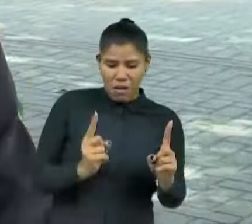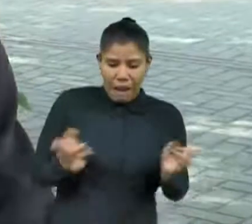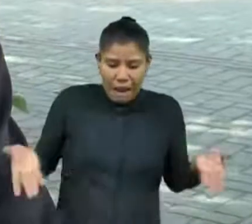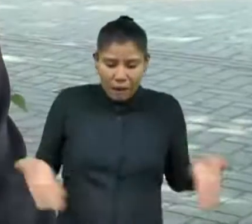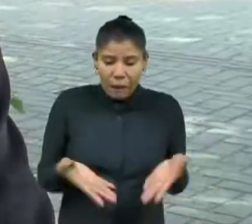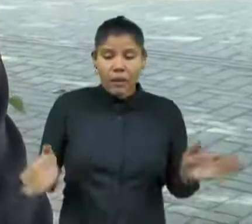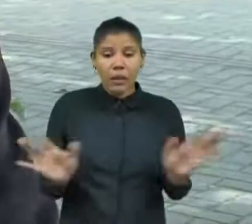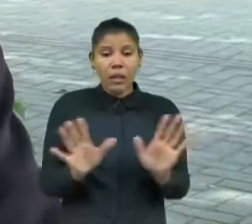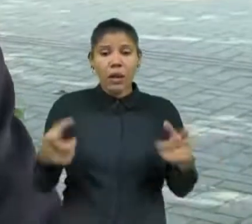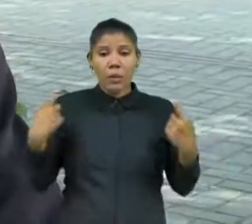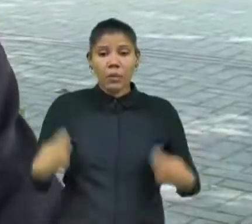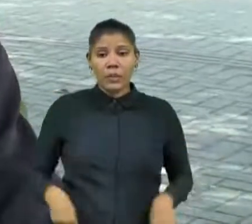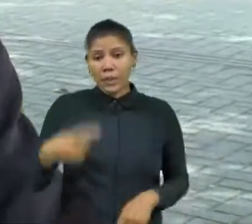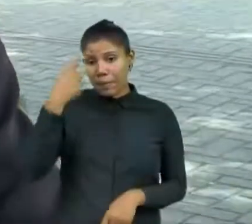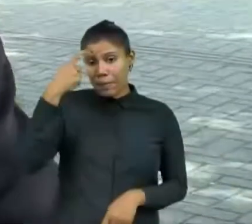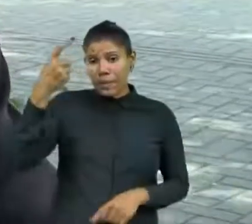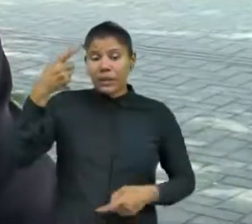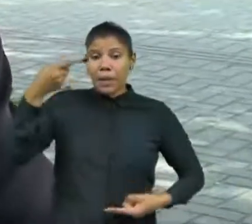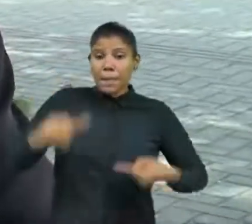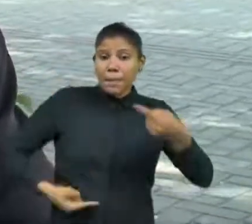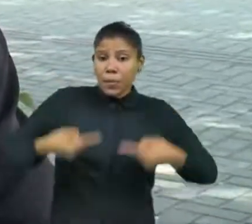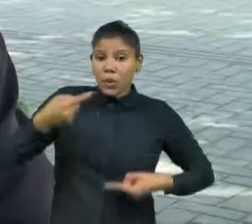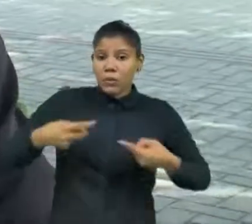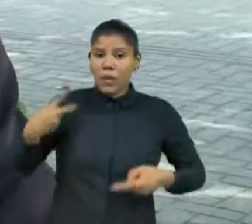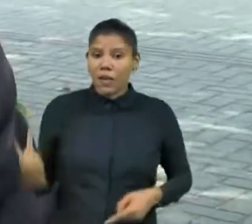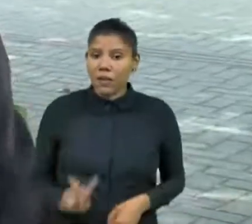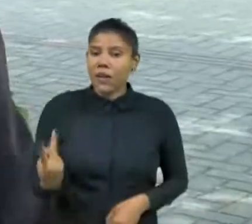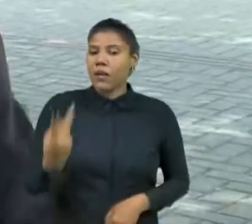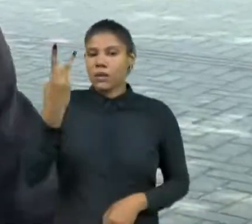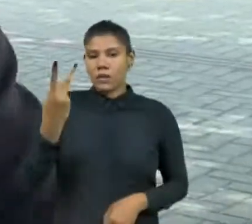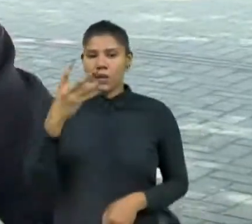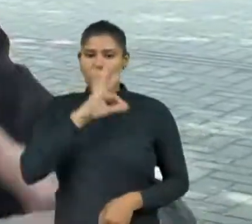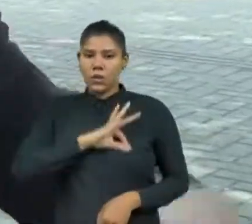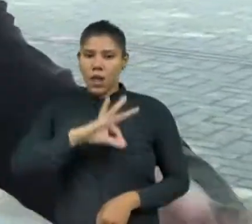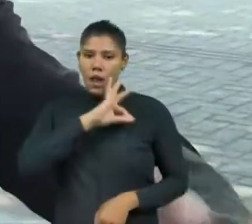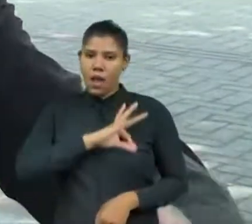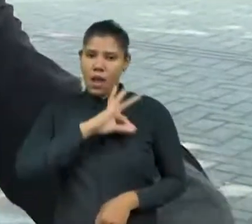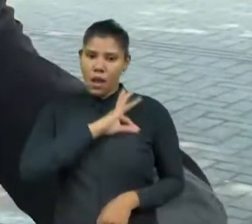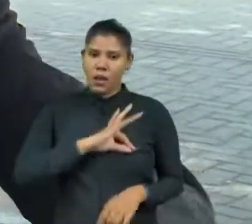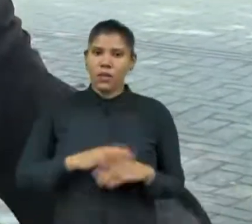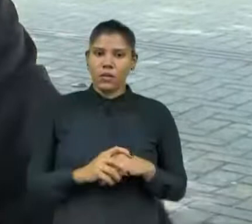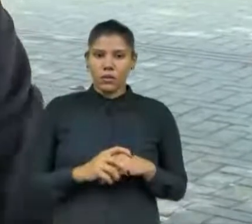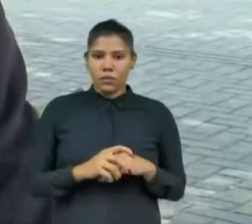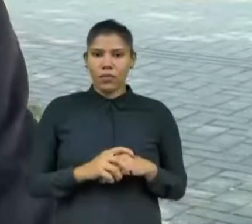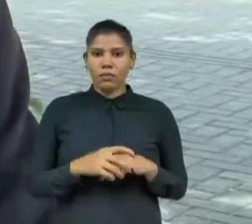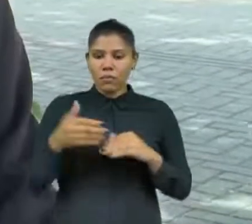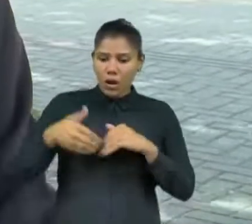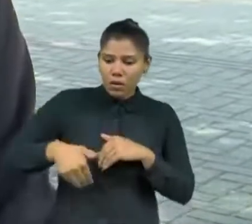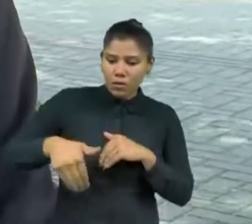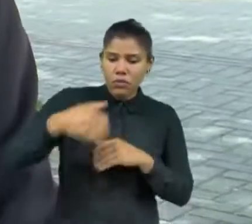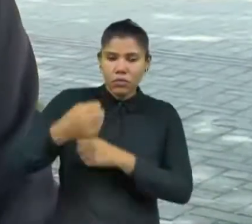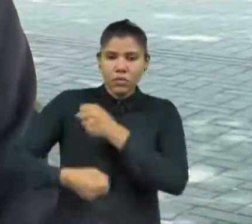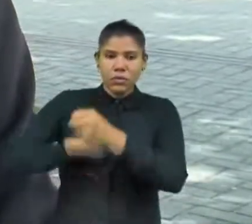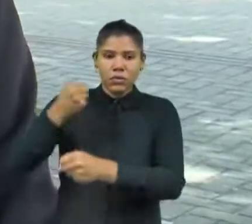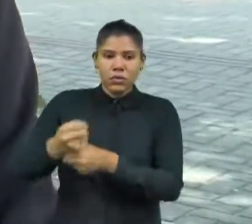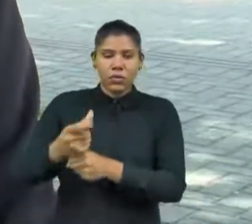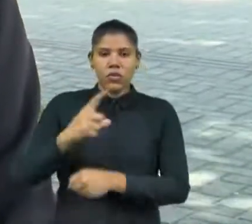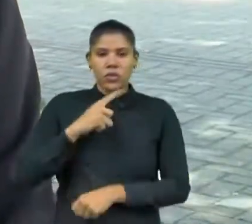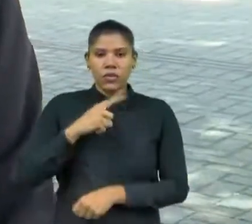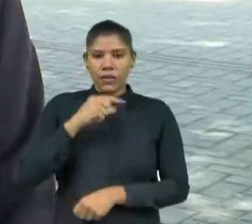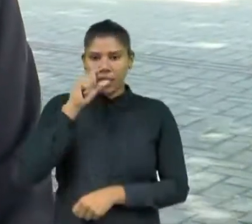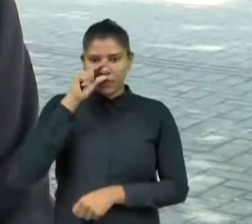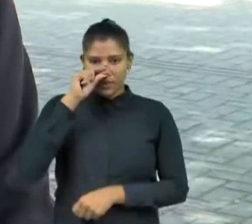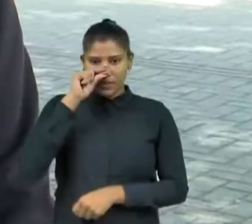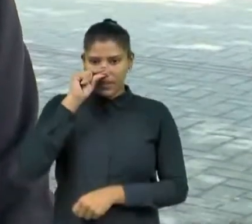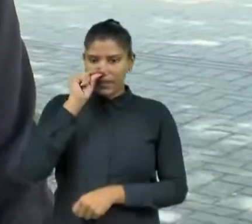pensar uma política que viesse a valorizar esse salário mínimo, de modo que, dentro de alguns anos, a gente estivesse num patamar